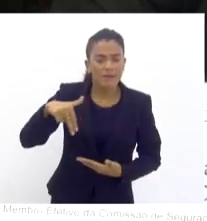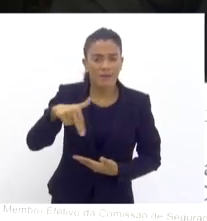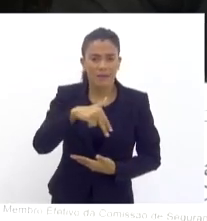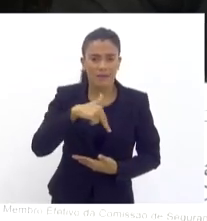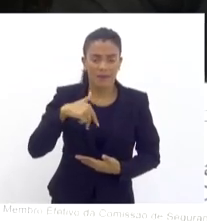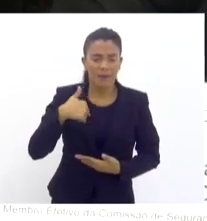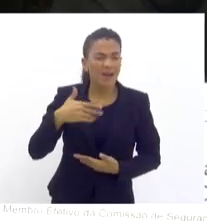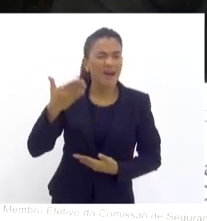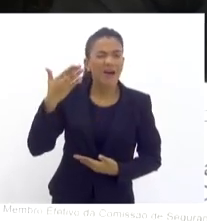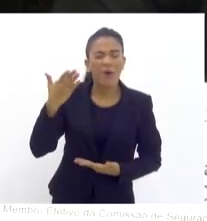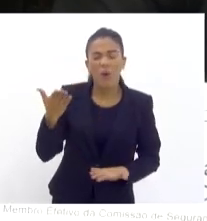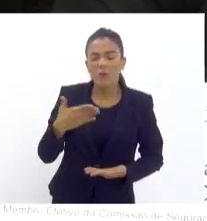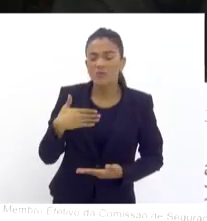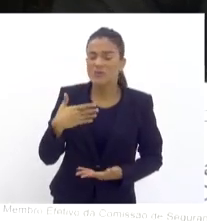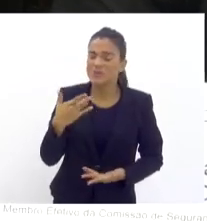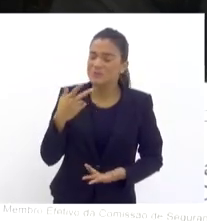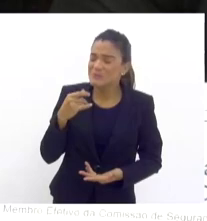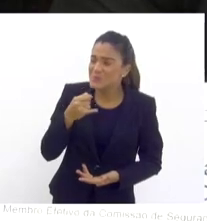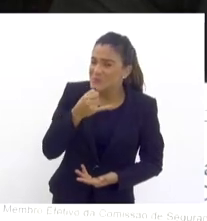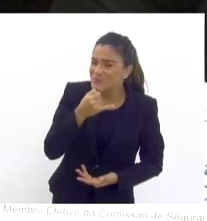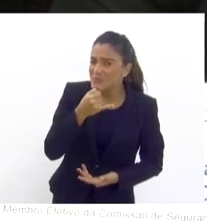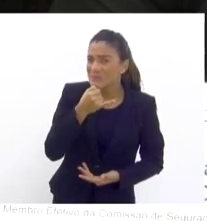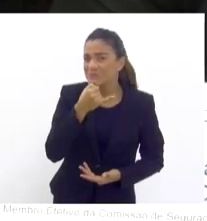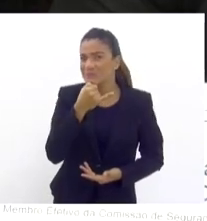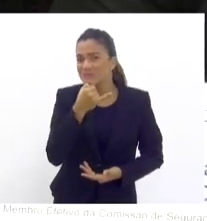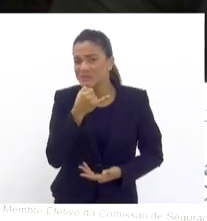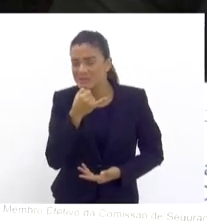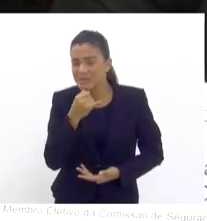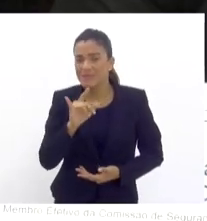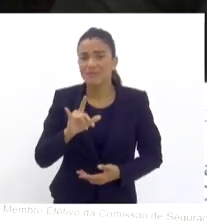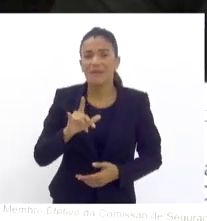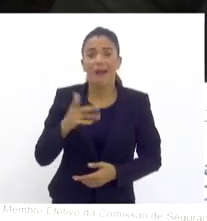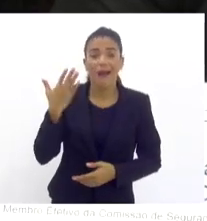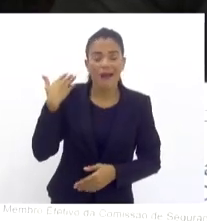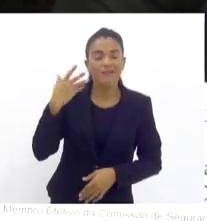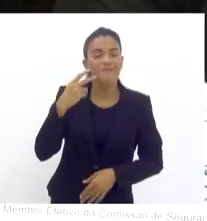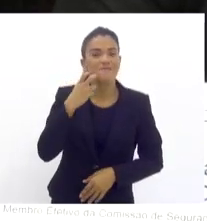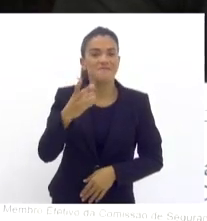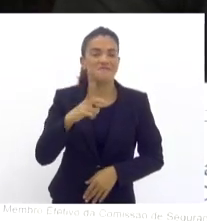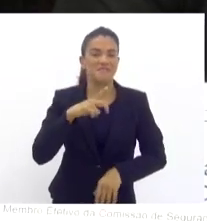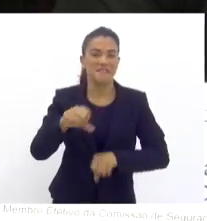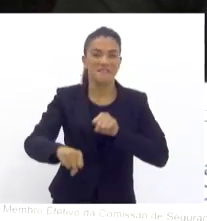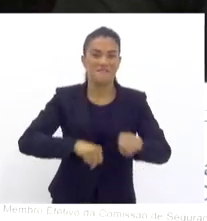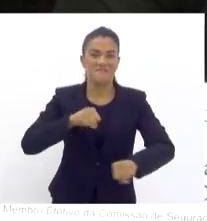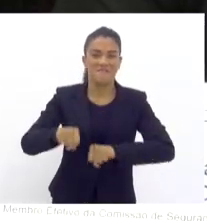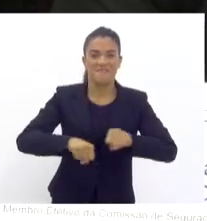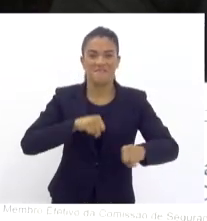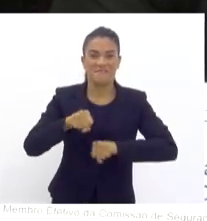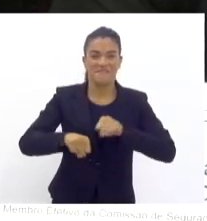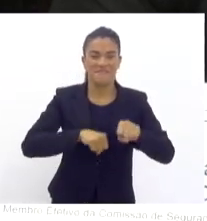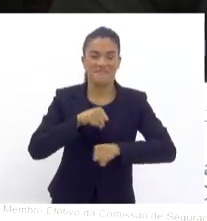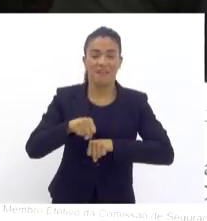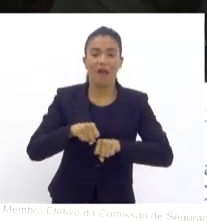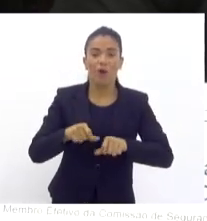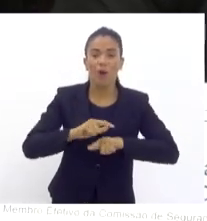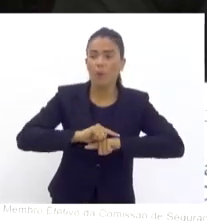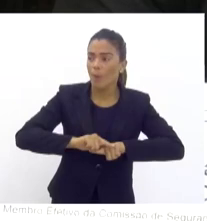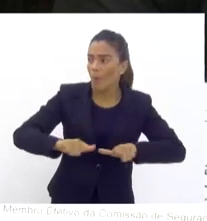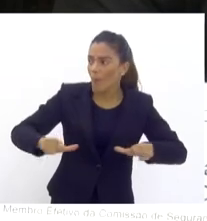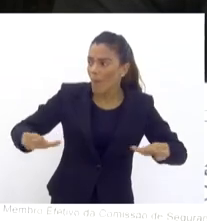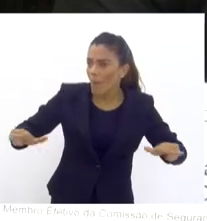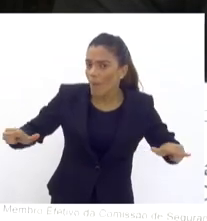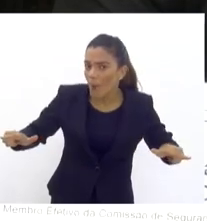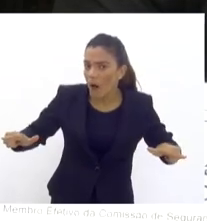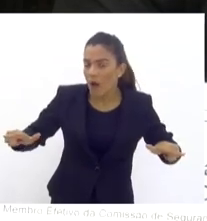passava ali com muita tristeza, gente via as mães, os pais, com as crianças pedalando, as crianças que estudam à tarde, vazio, deserto, não é